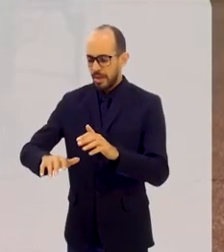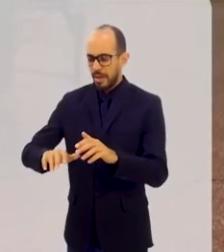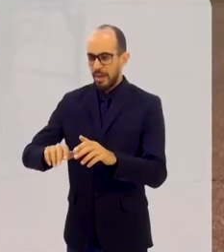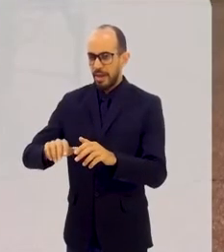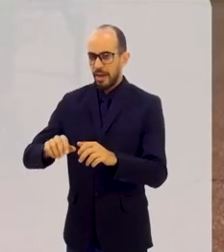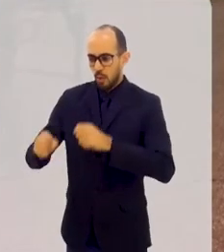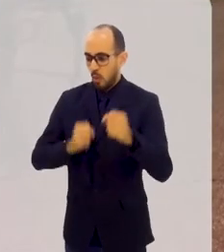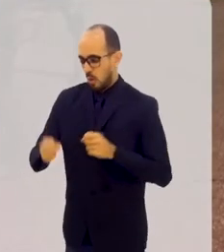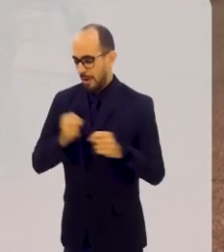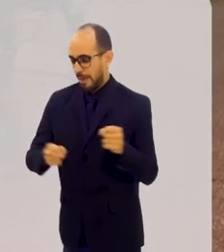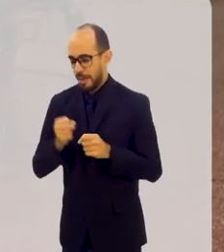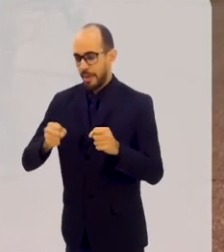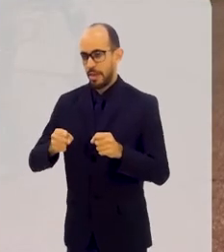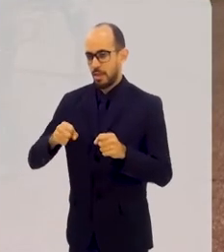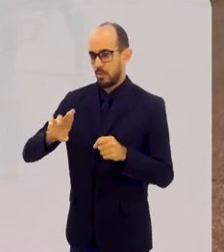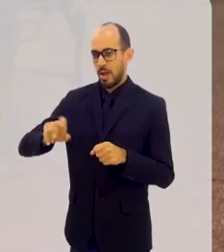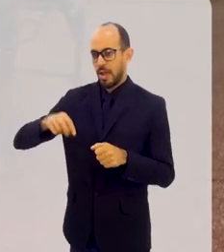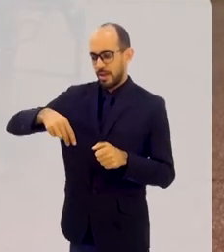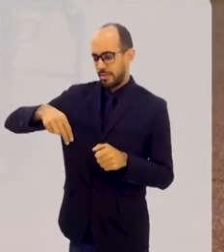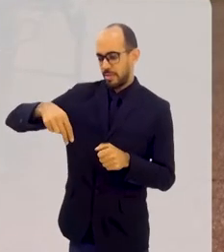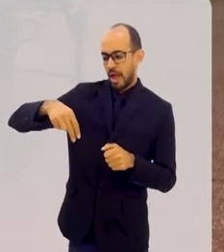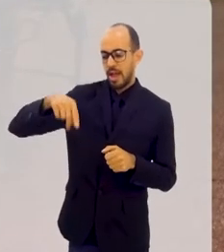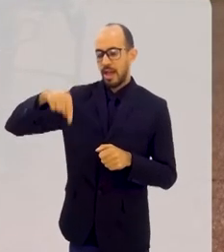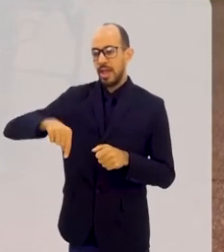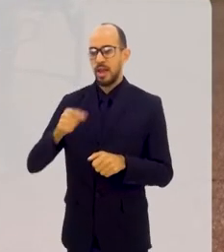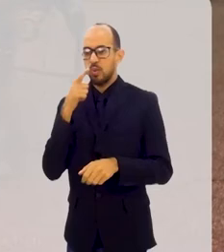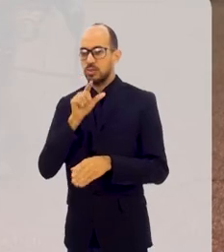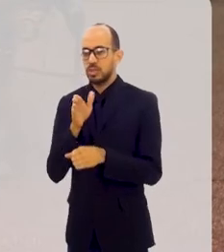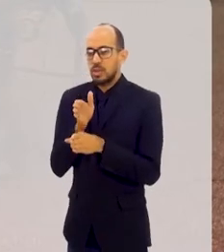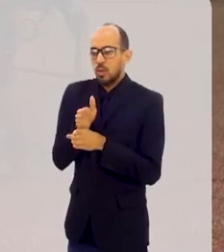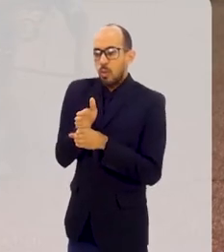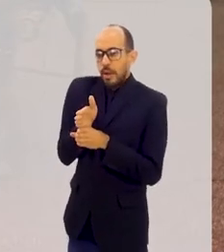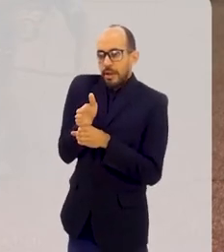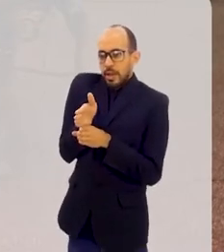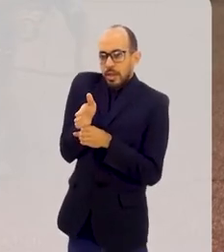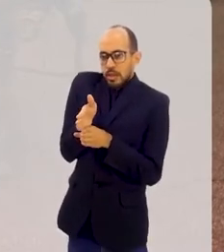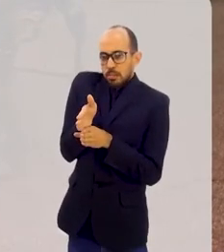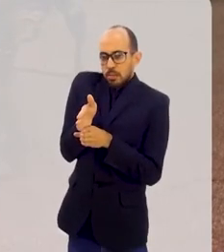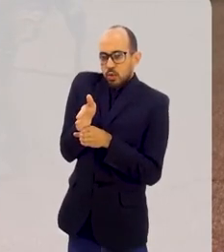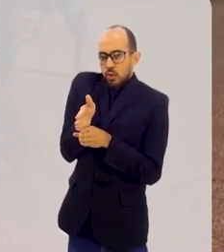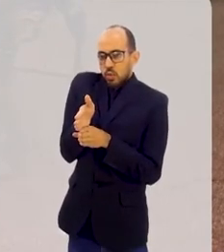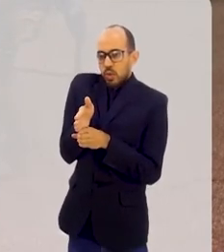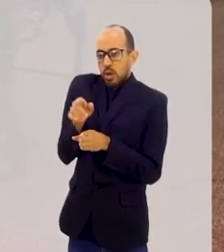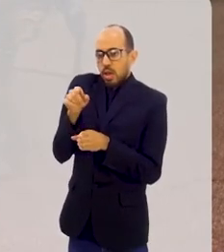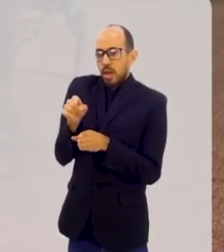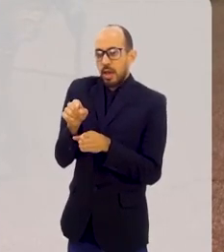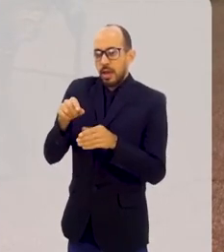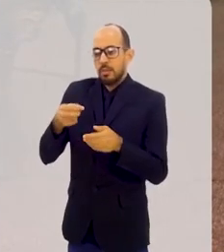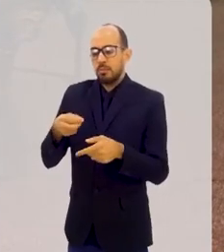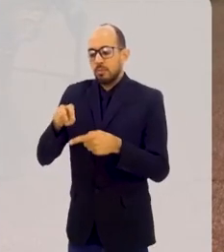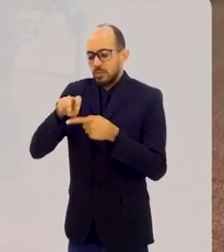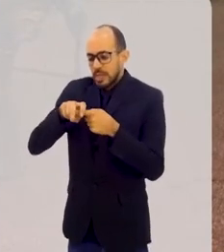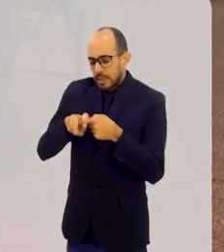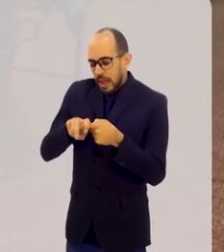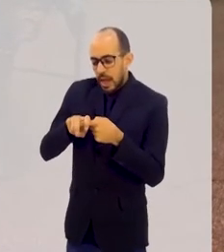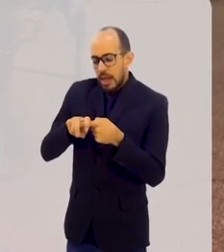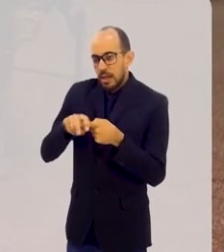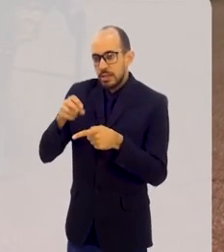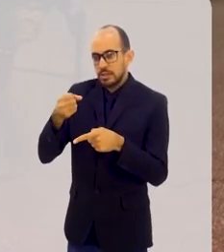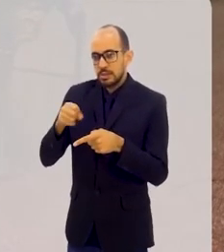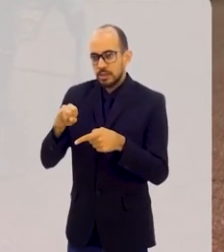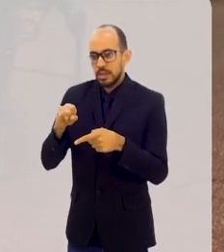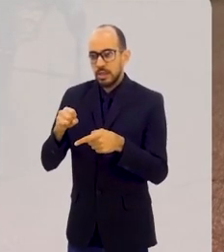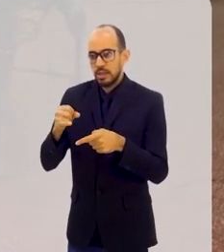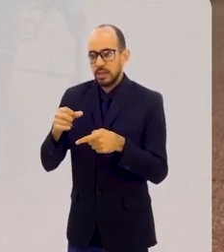Não engatinhando, não correr, não andar. Você, a mãe, normalmente, com mais ou menos 40 dias, vai ensinar a criança a